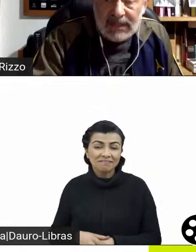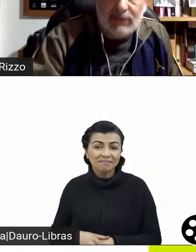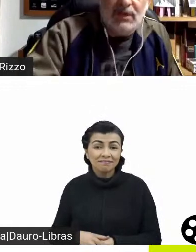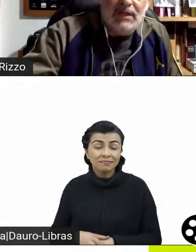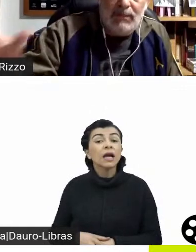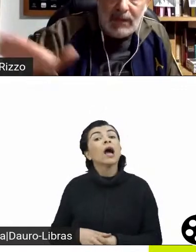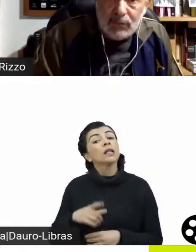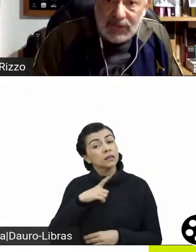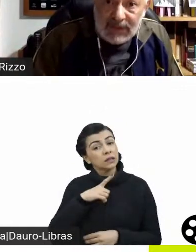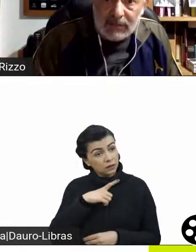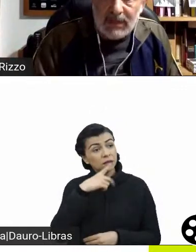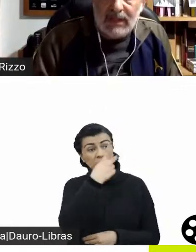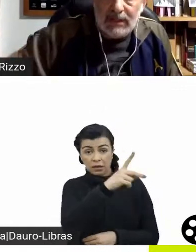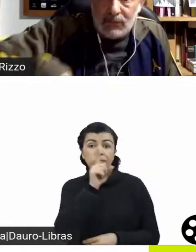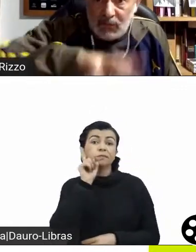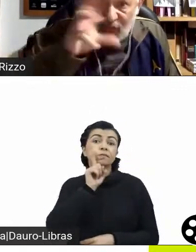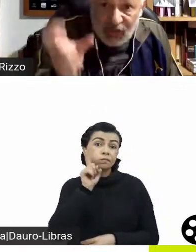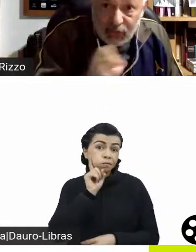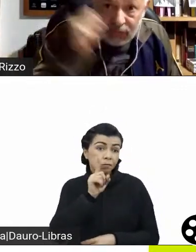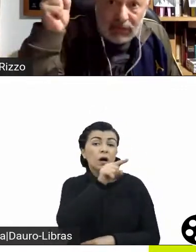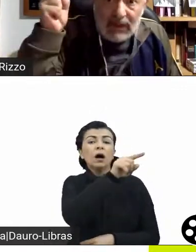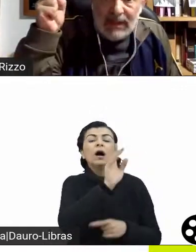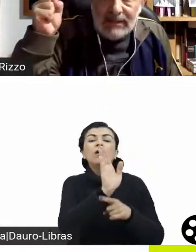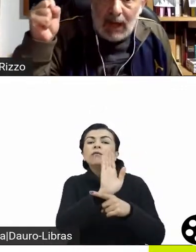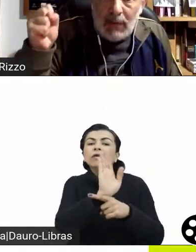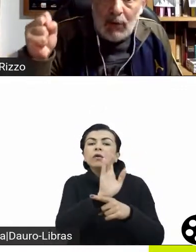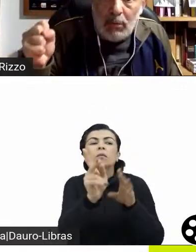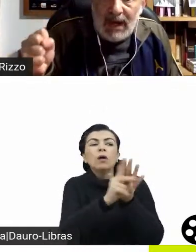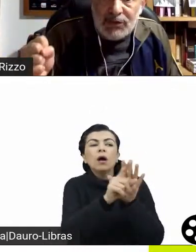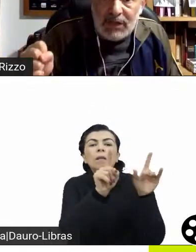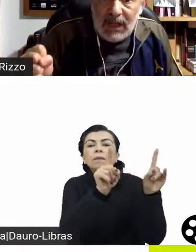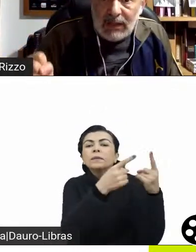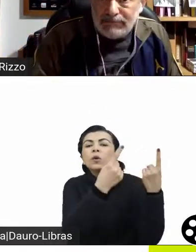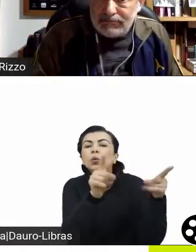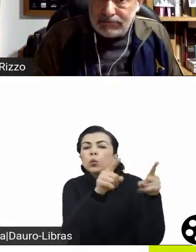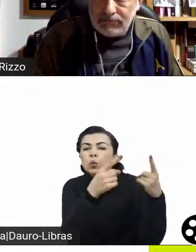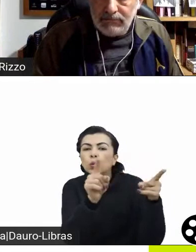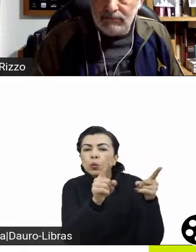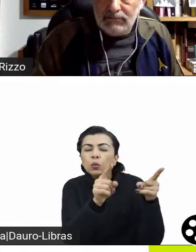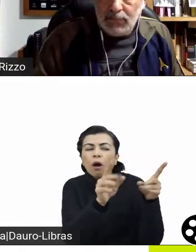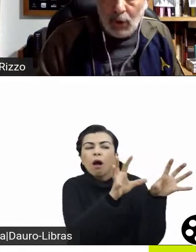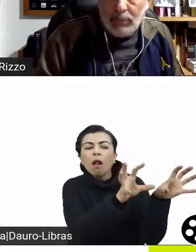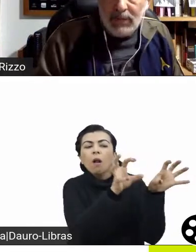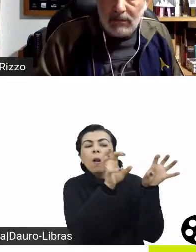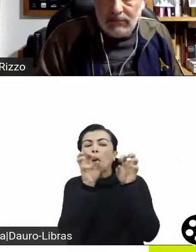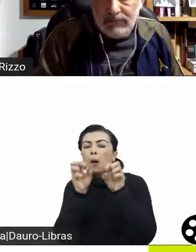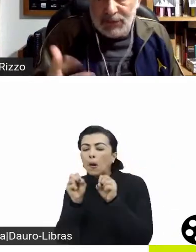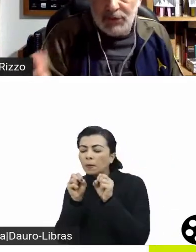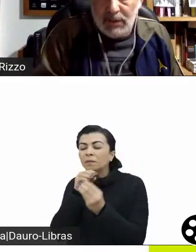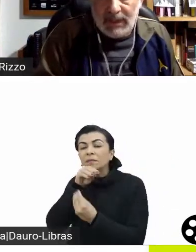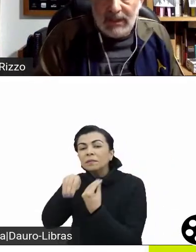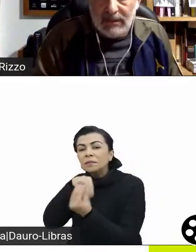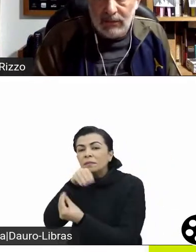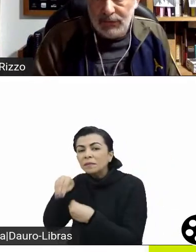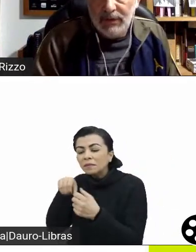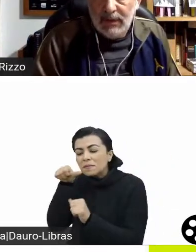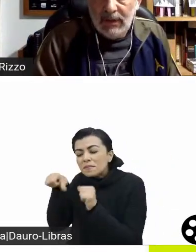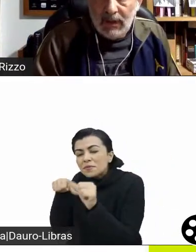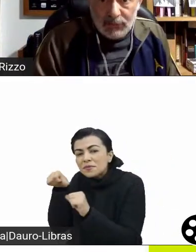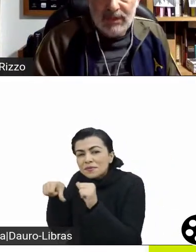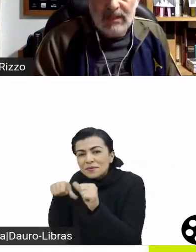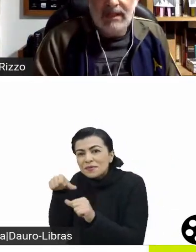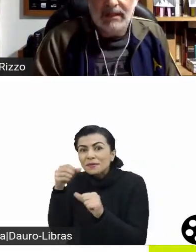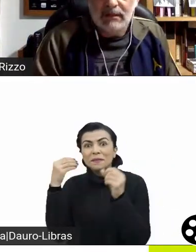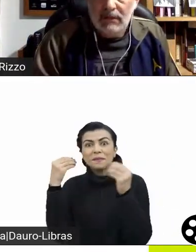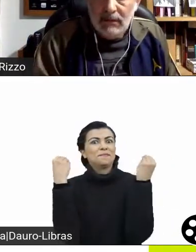musicais americanos, aí ele pega os musicais americanos, dá uma roupagem lá, própria, que a gente chamaria então de